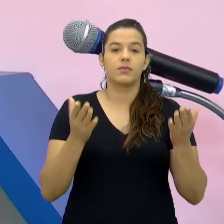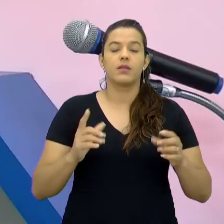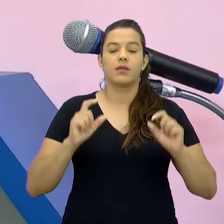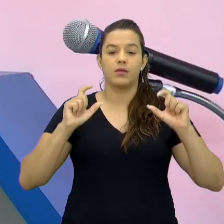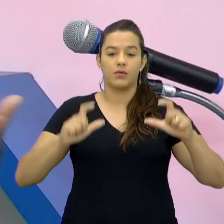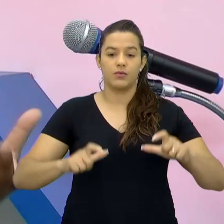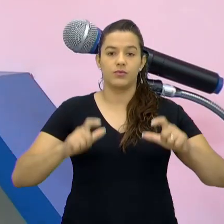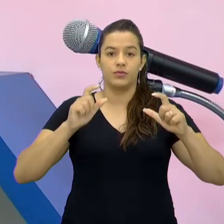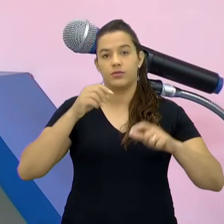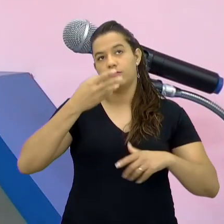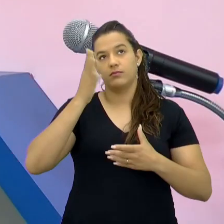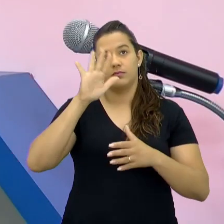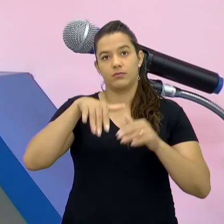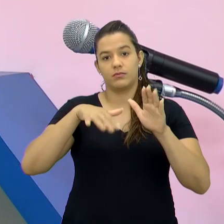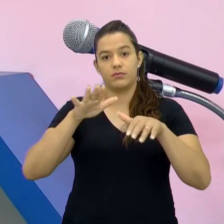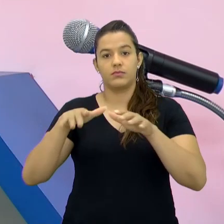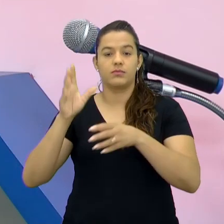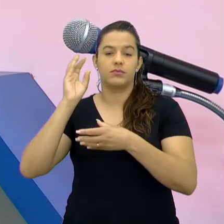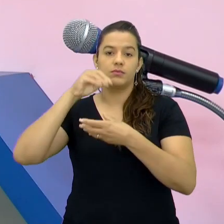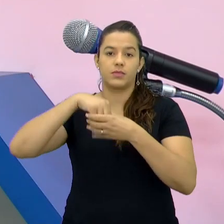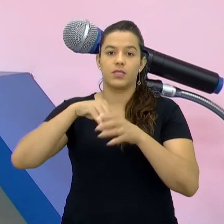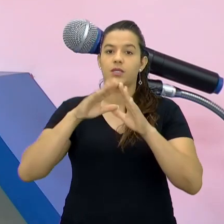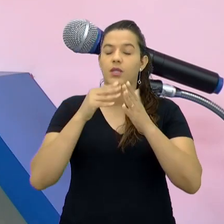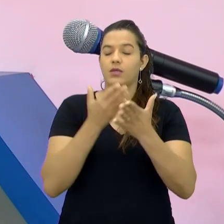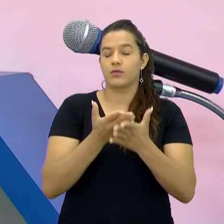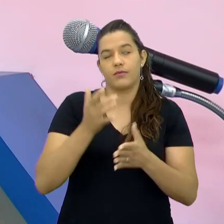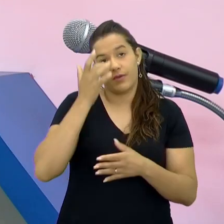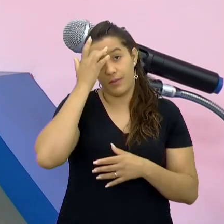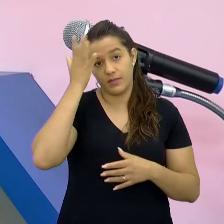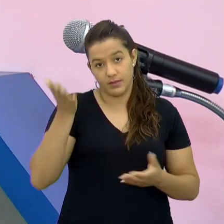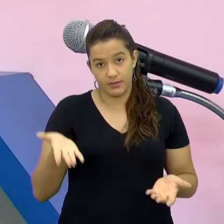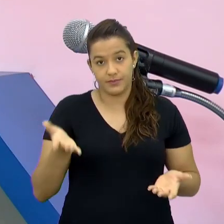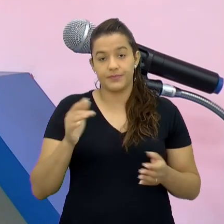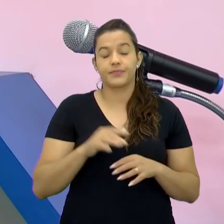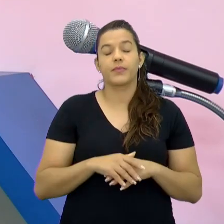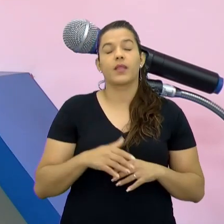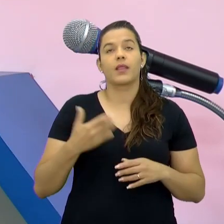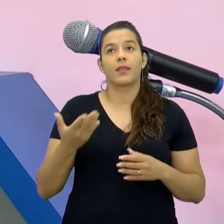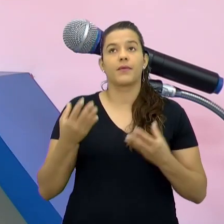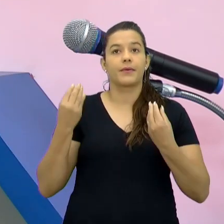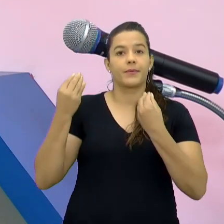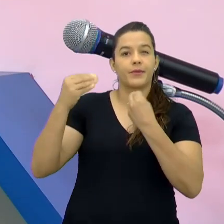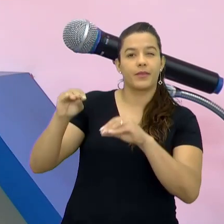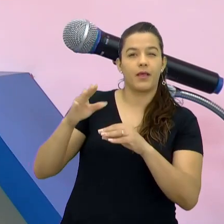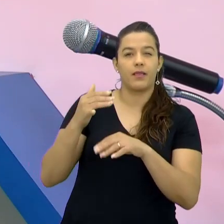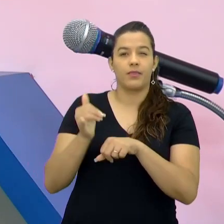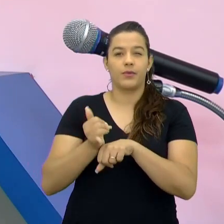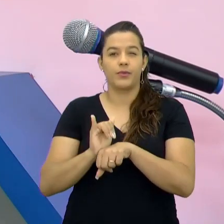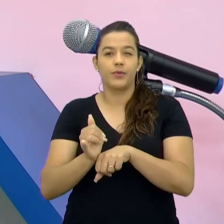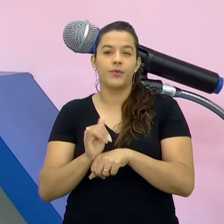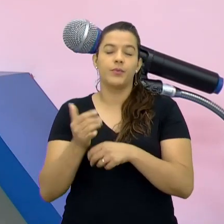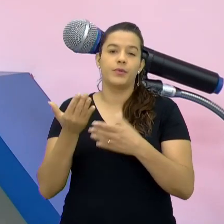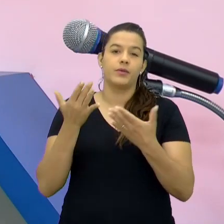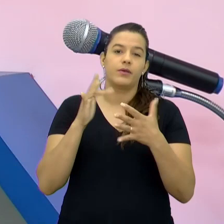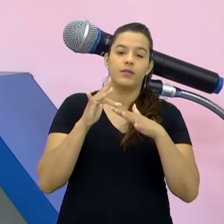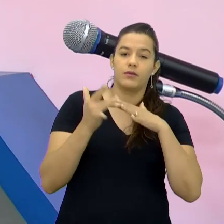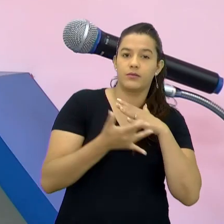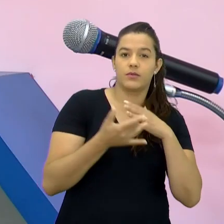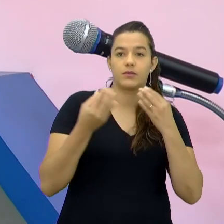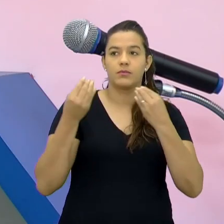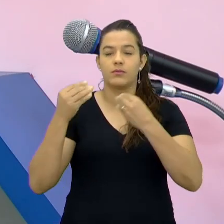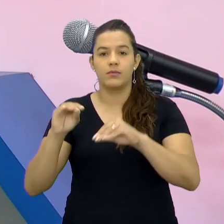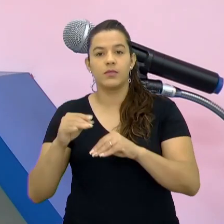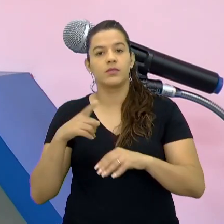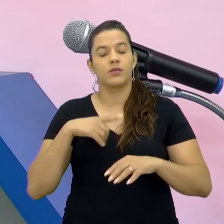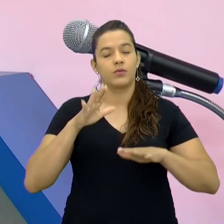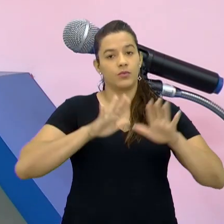Com os estudantes ali A gente sabe que tudo Fica mais fácil A partir do momento Você vai publicar no YouTube Vai fazer uma rede social E tem que tomar cuidado Porque os